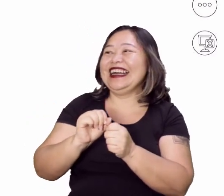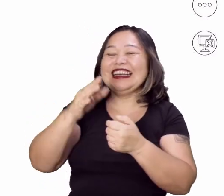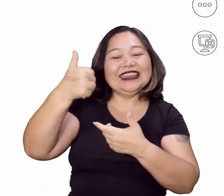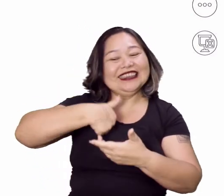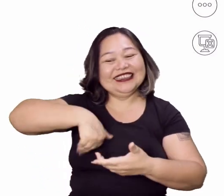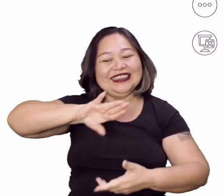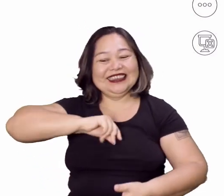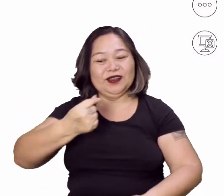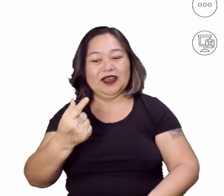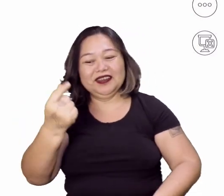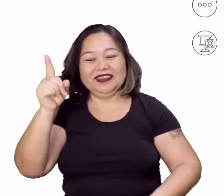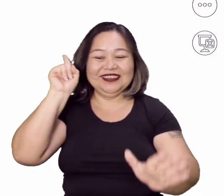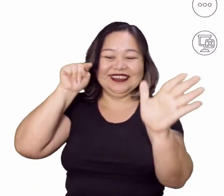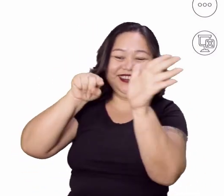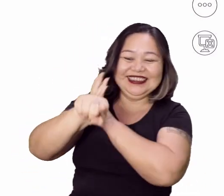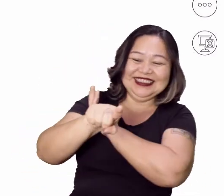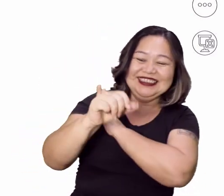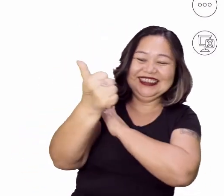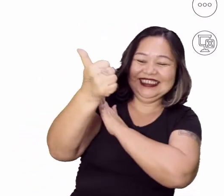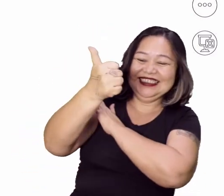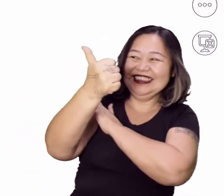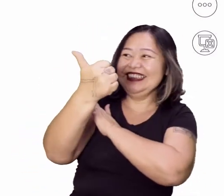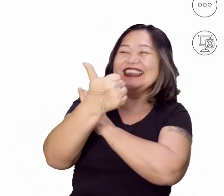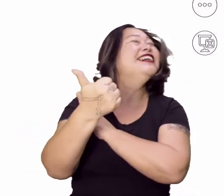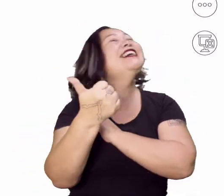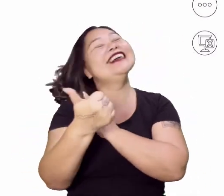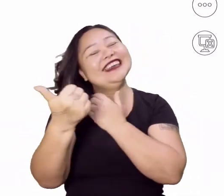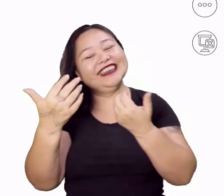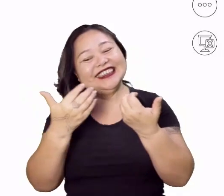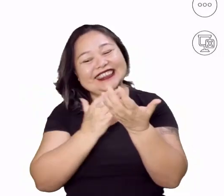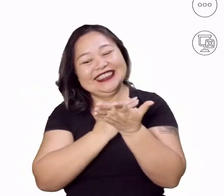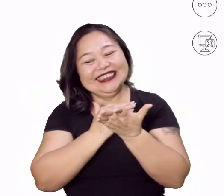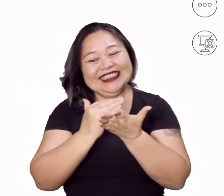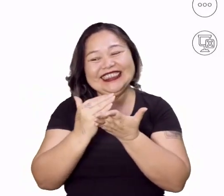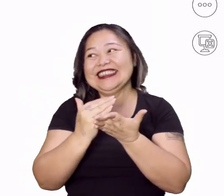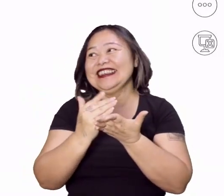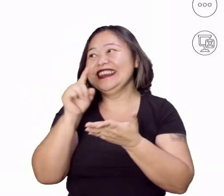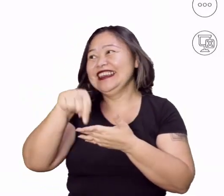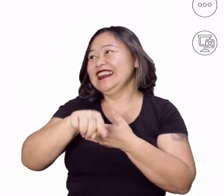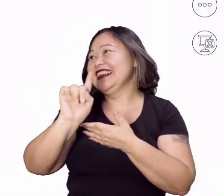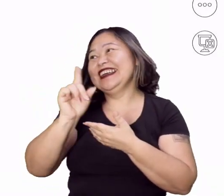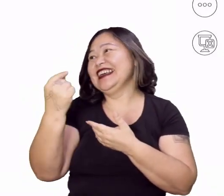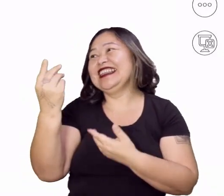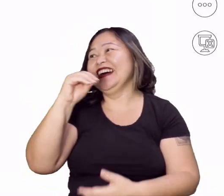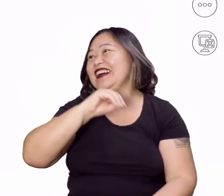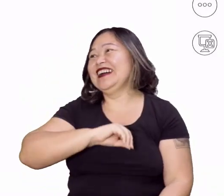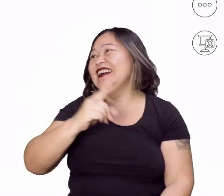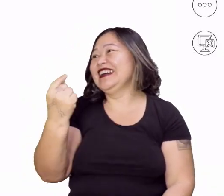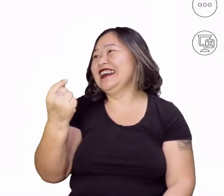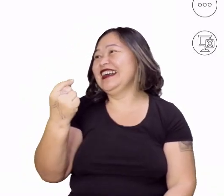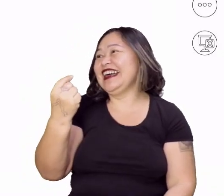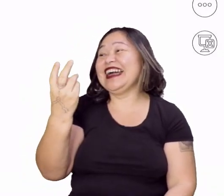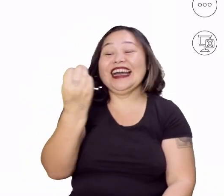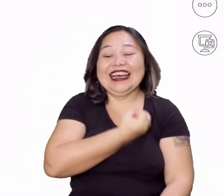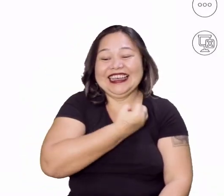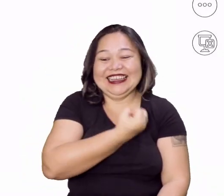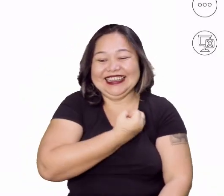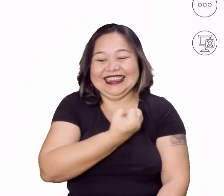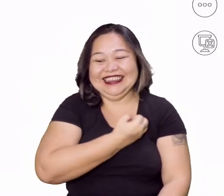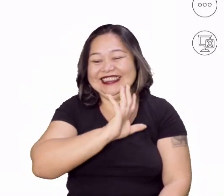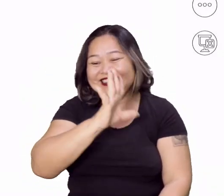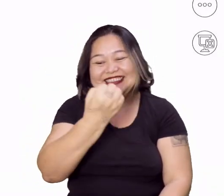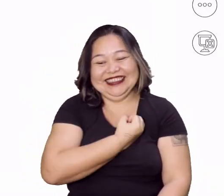primeira pergunta, aí tocava a música, aí começava. Só que é a gente não ganha um milhão, a só ganha um notão mesmo.